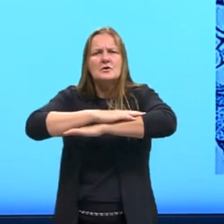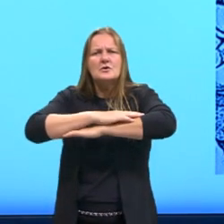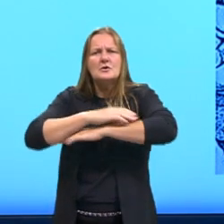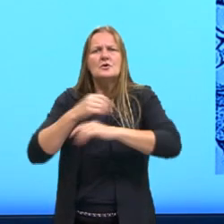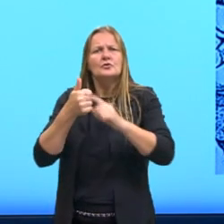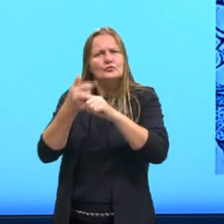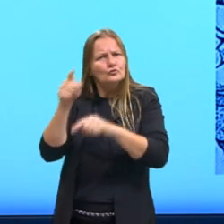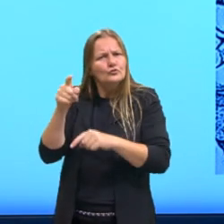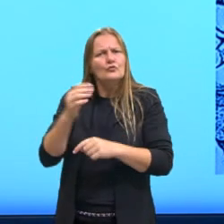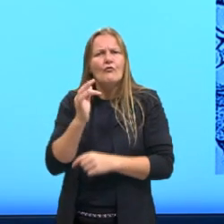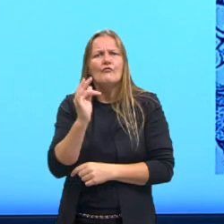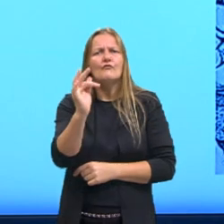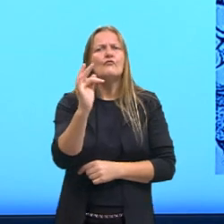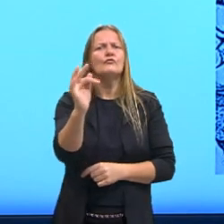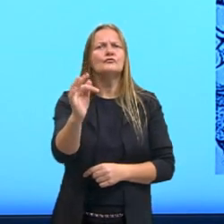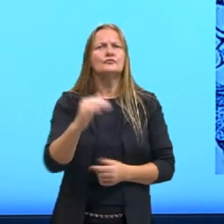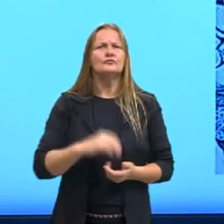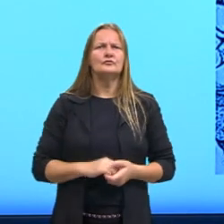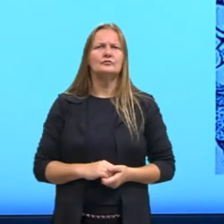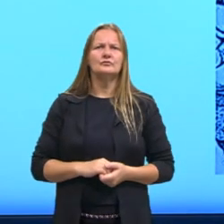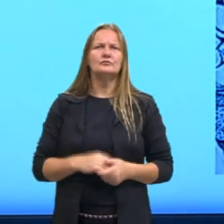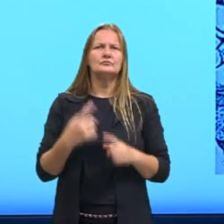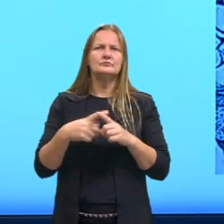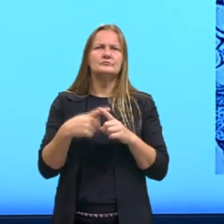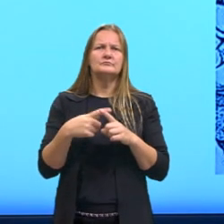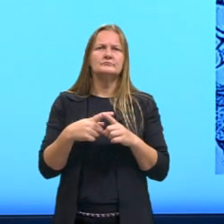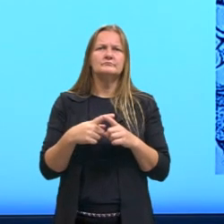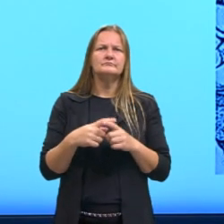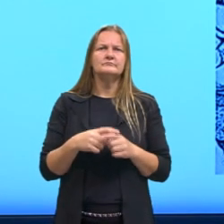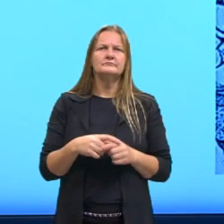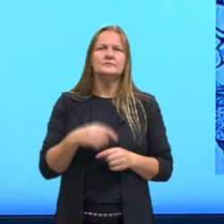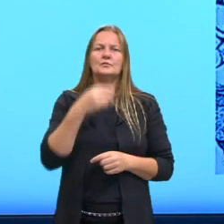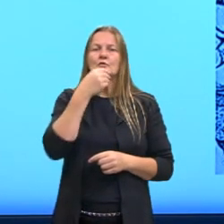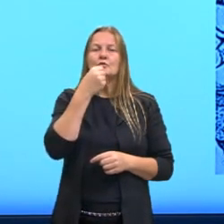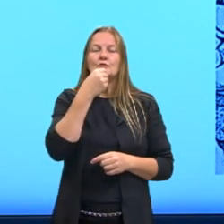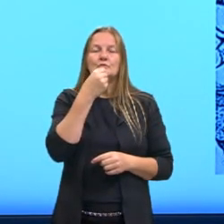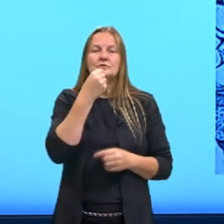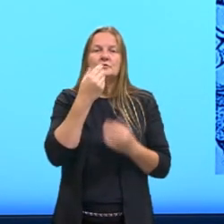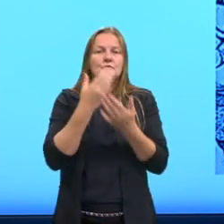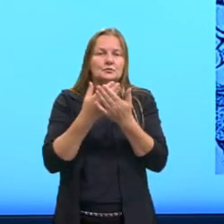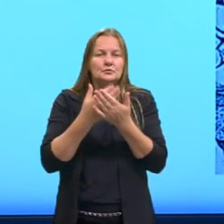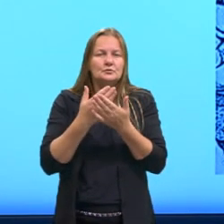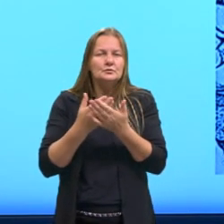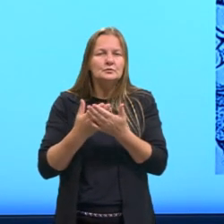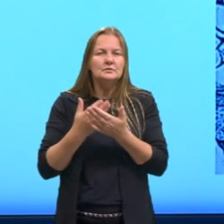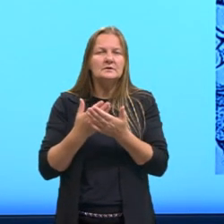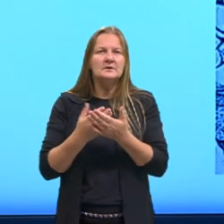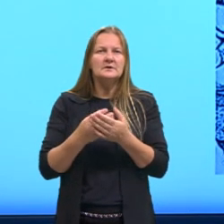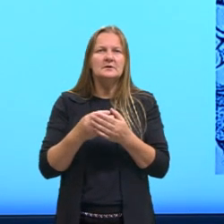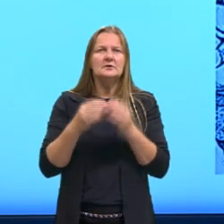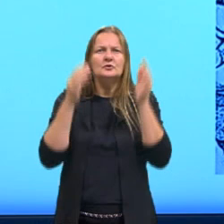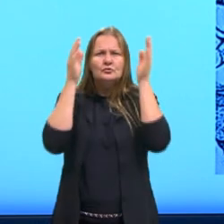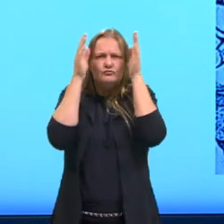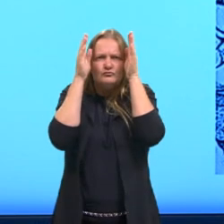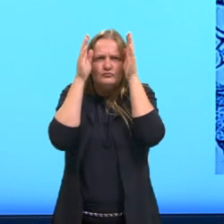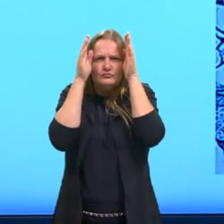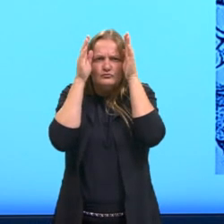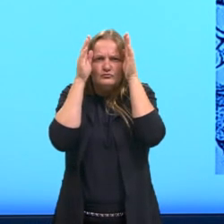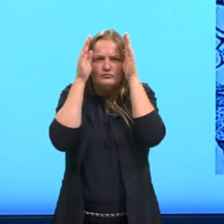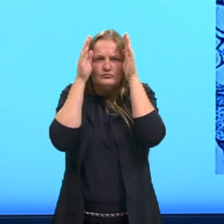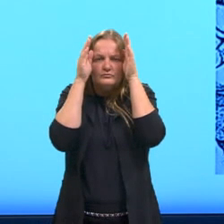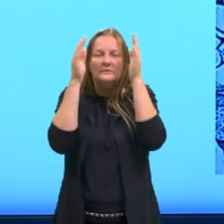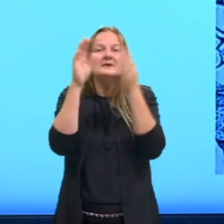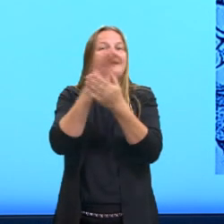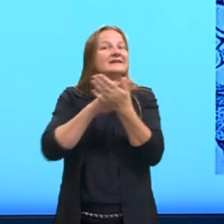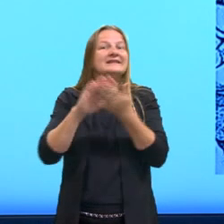não quer? Ou seja, o gurizinho apenas estudar, aqui tem essa viseira do lado, e não ver